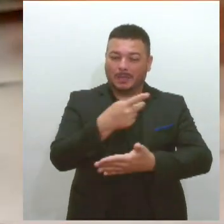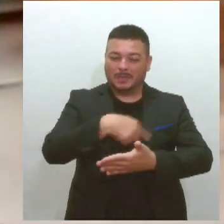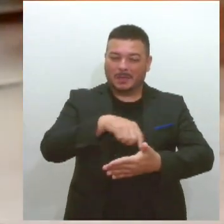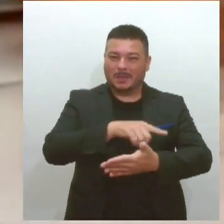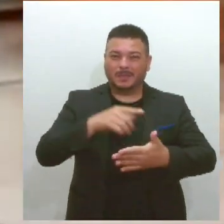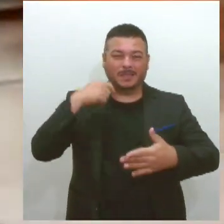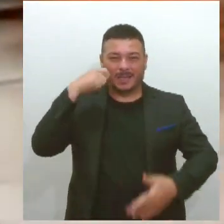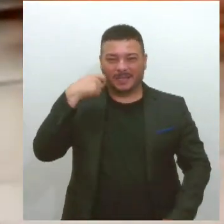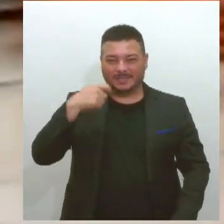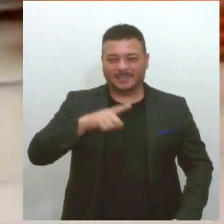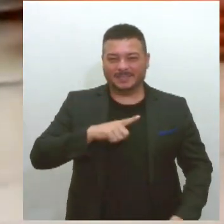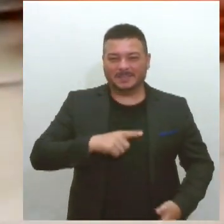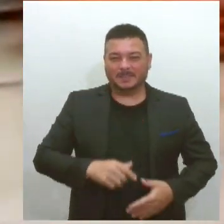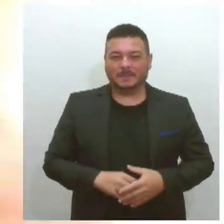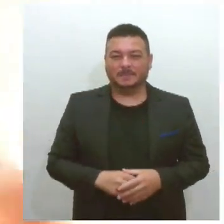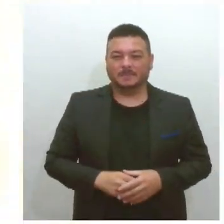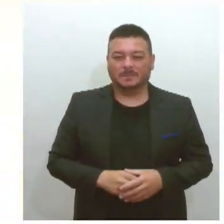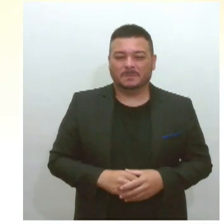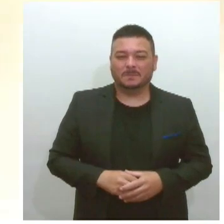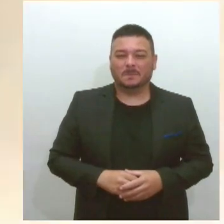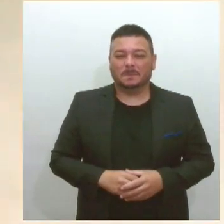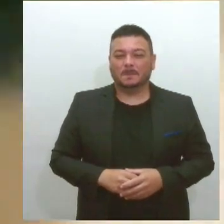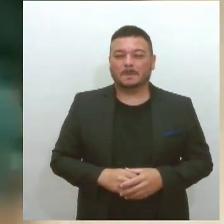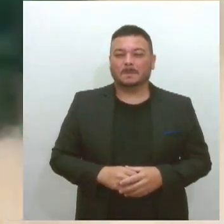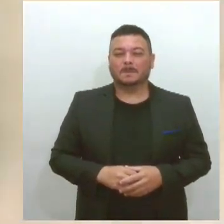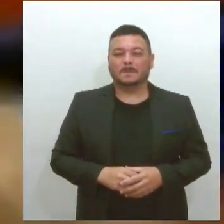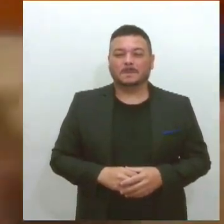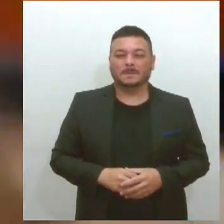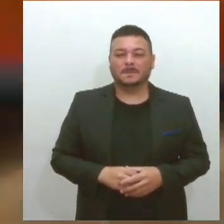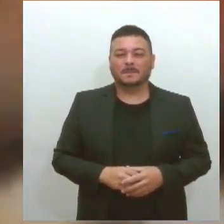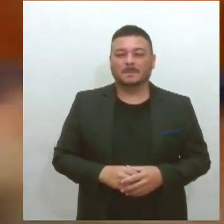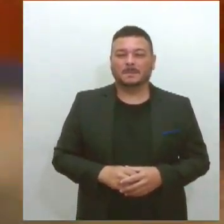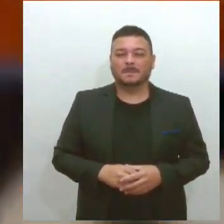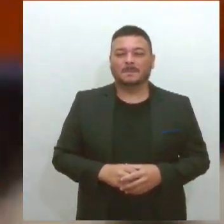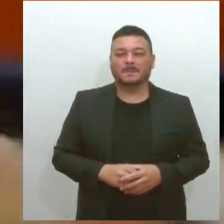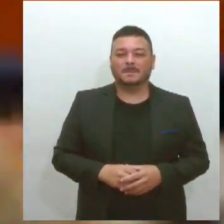Música autêntica brasileira